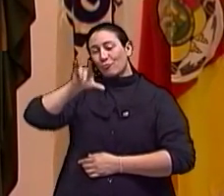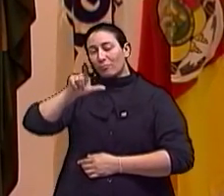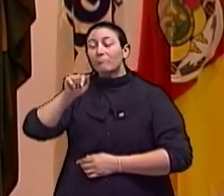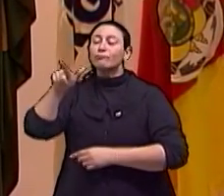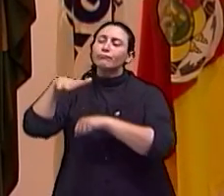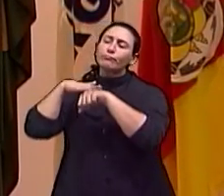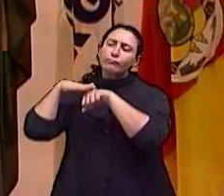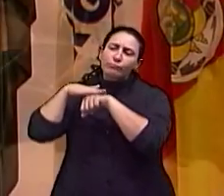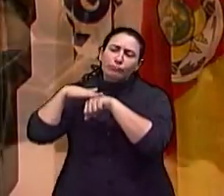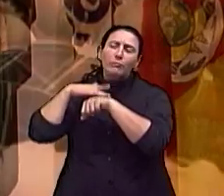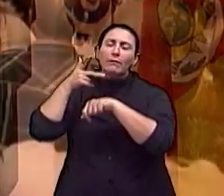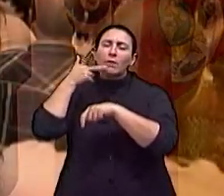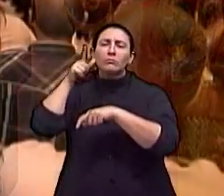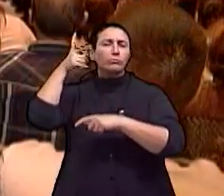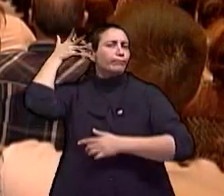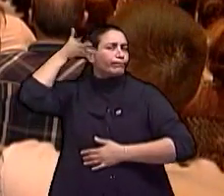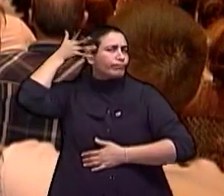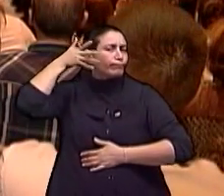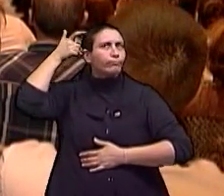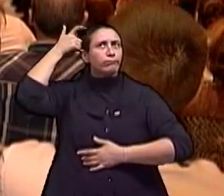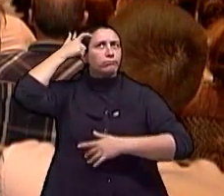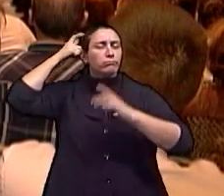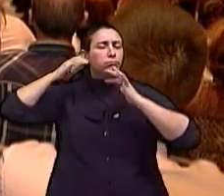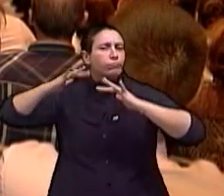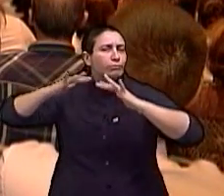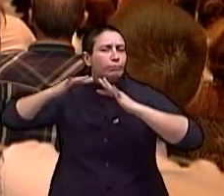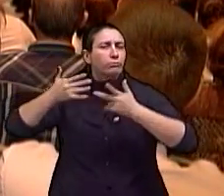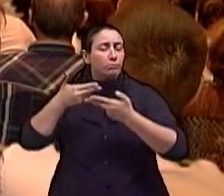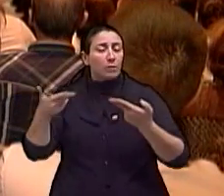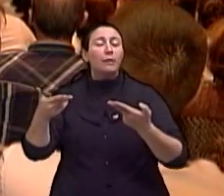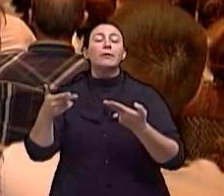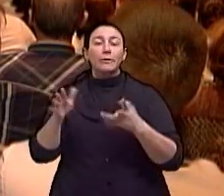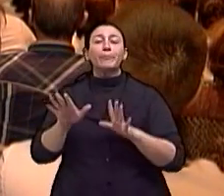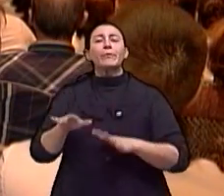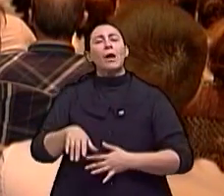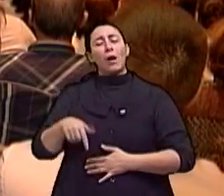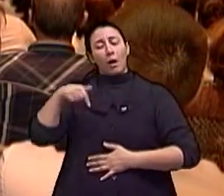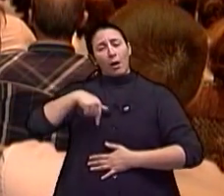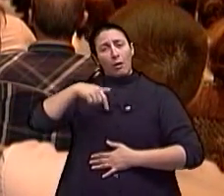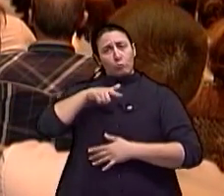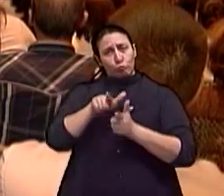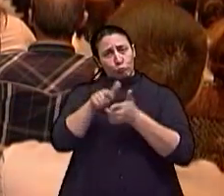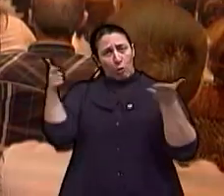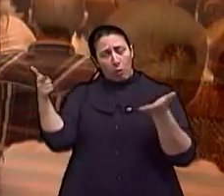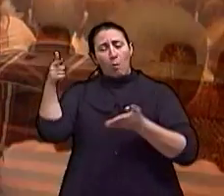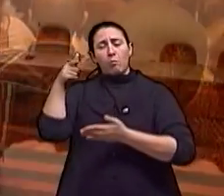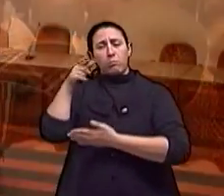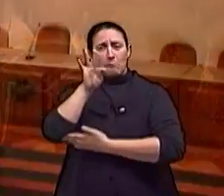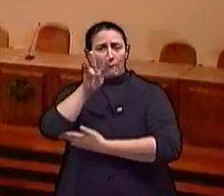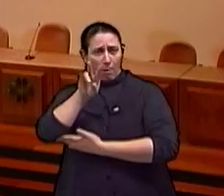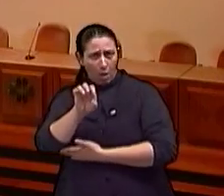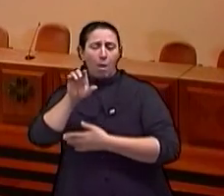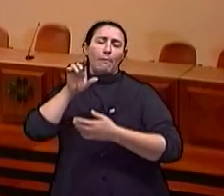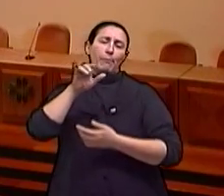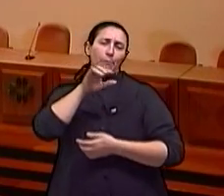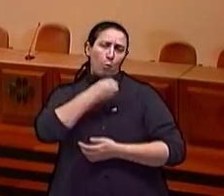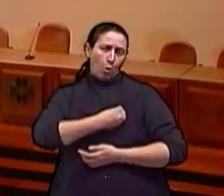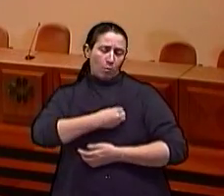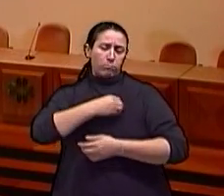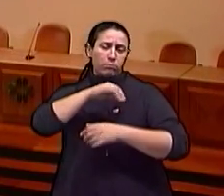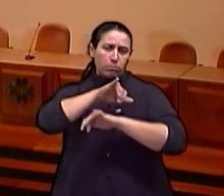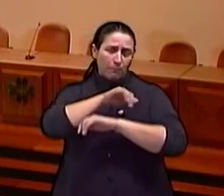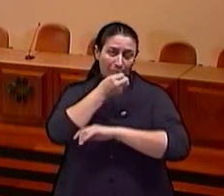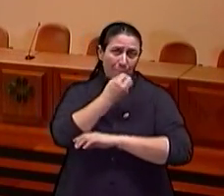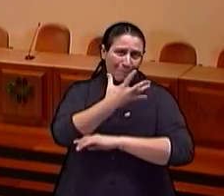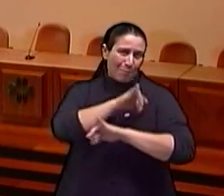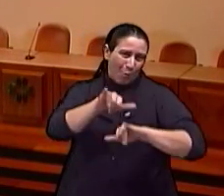neuromodulação cerebral. Na entrevista, a produção do Viva Bem relatou a importância da cirurgia para pacientes que sofrem